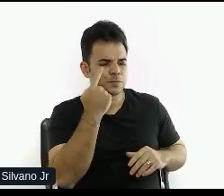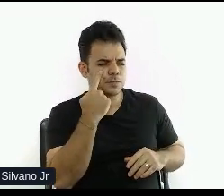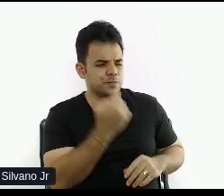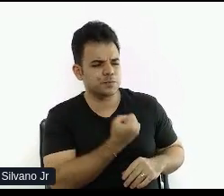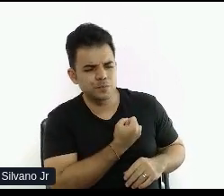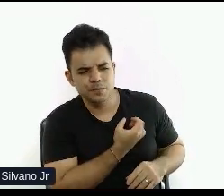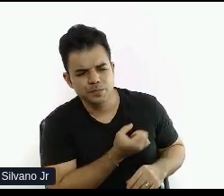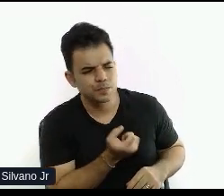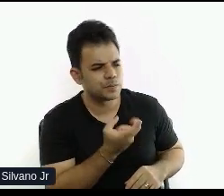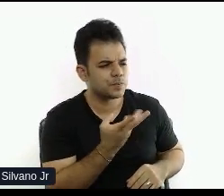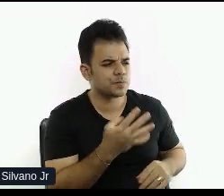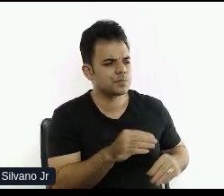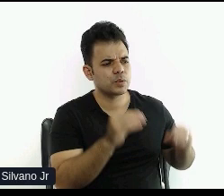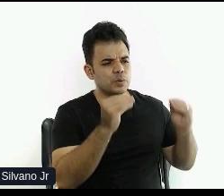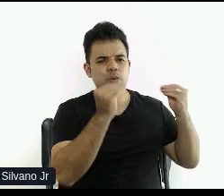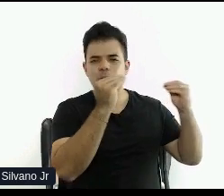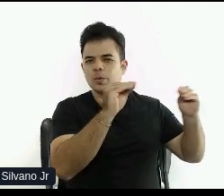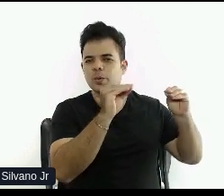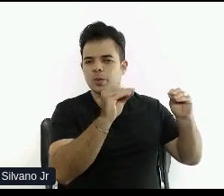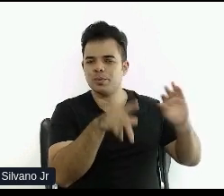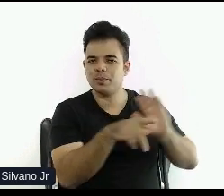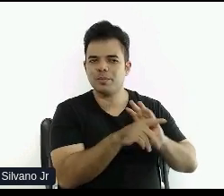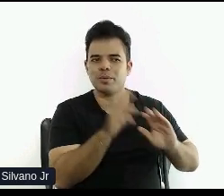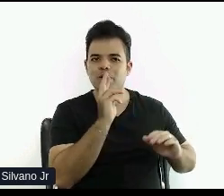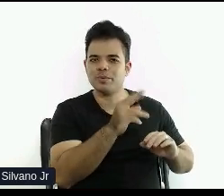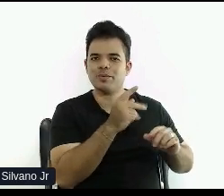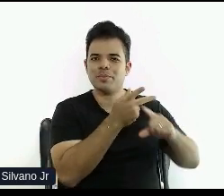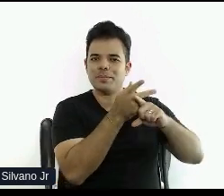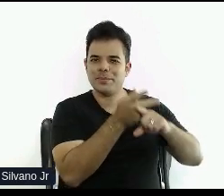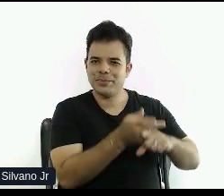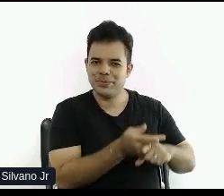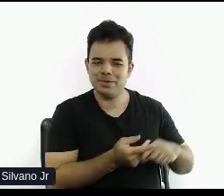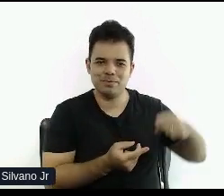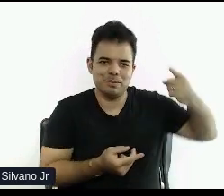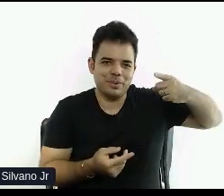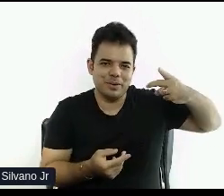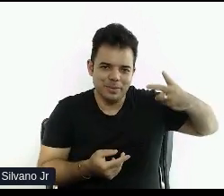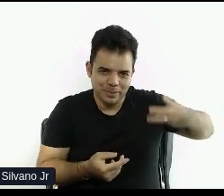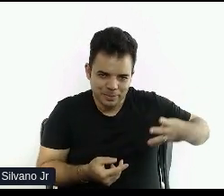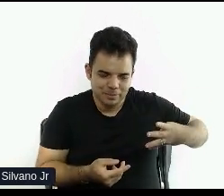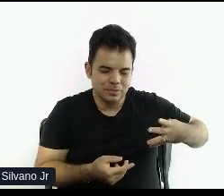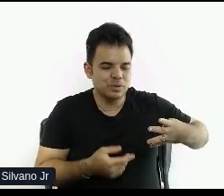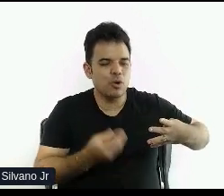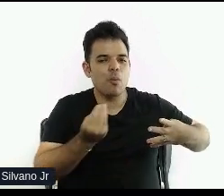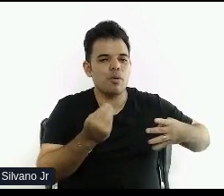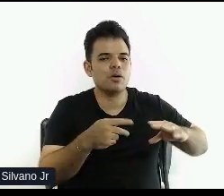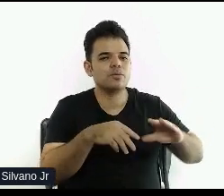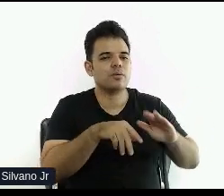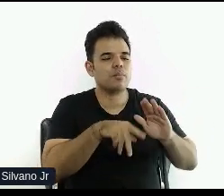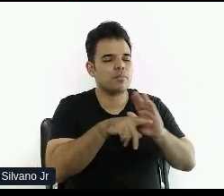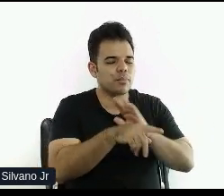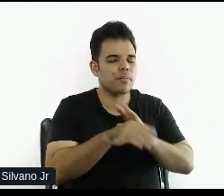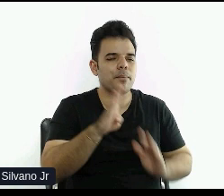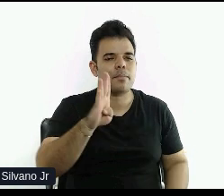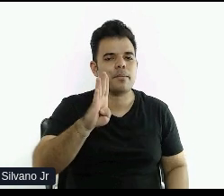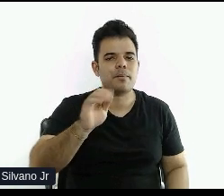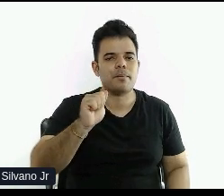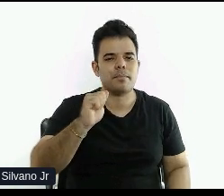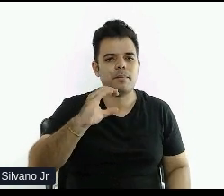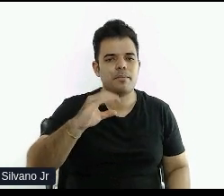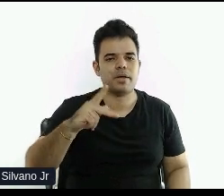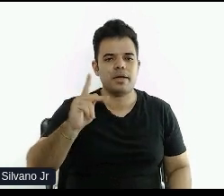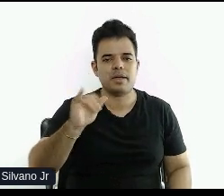posicioná-los ali na resposta de busca, esse é um fator também, né? O uso de backlinks quando eles são usados de forma